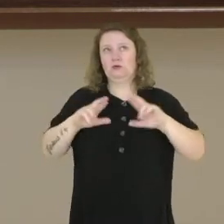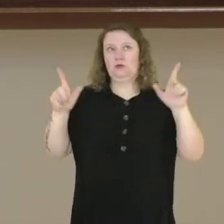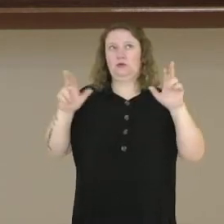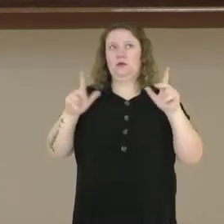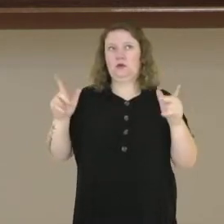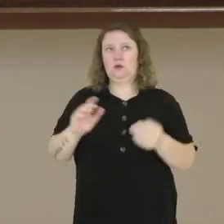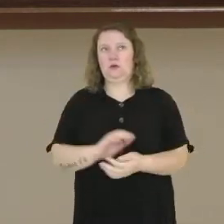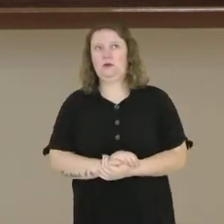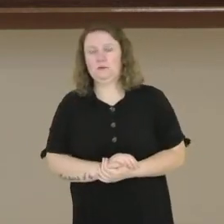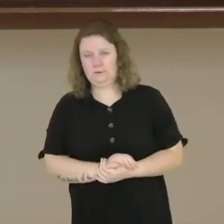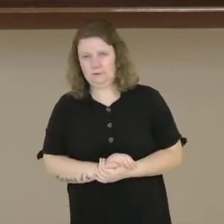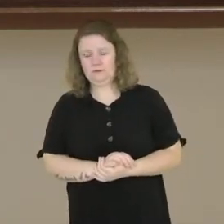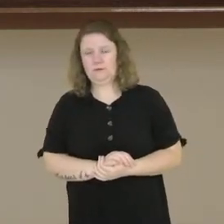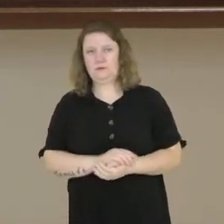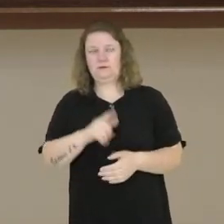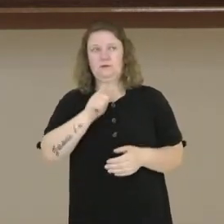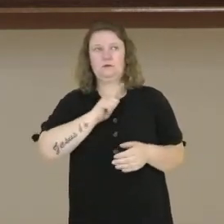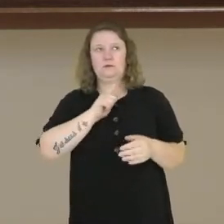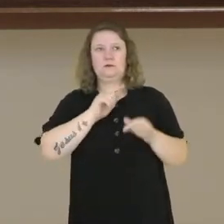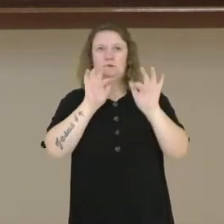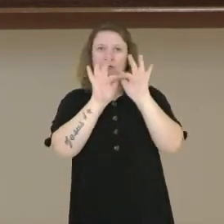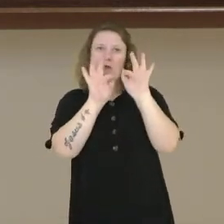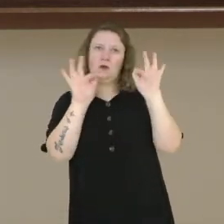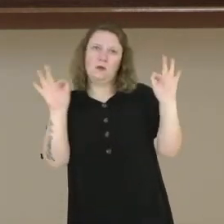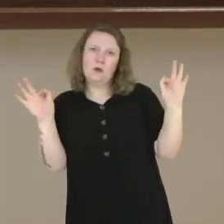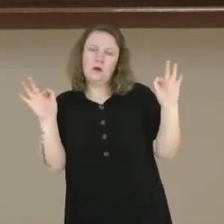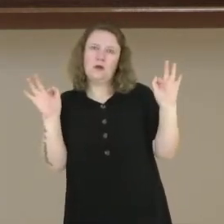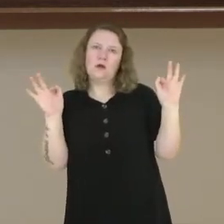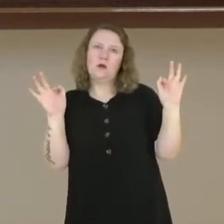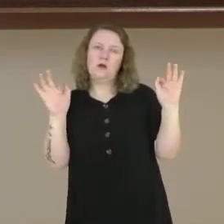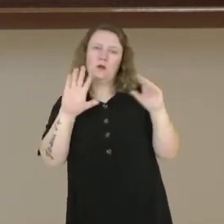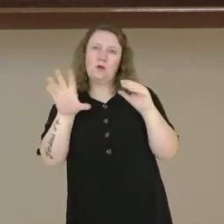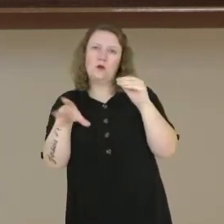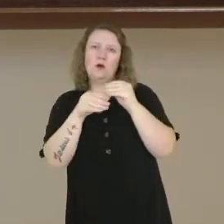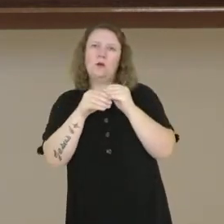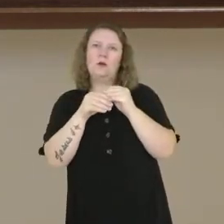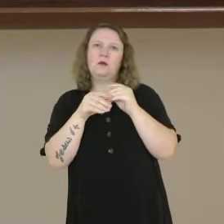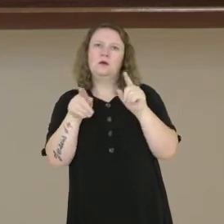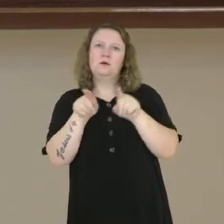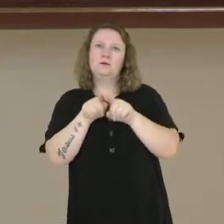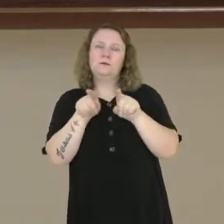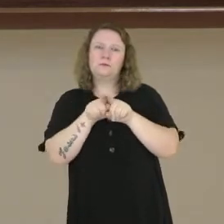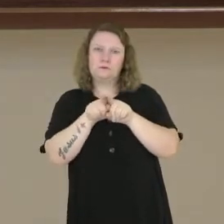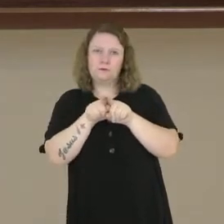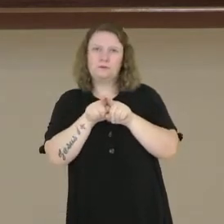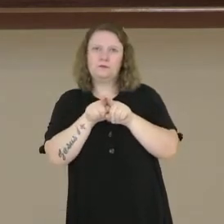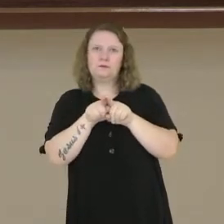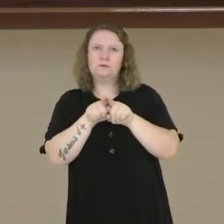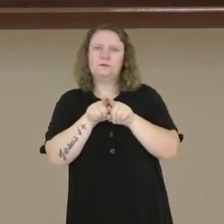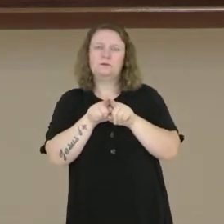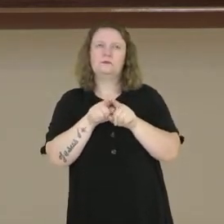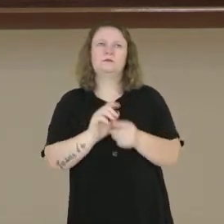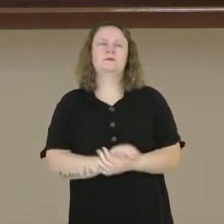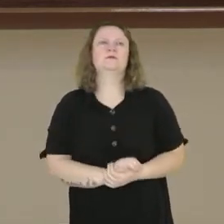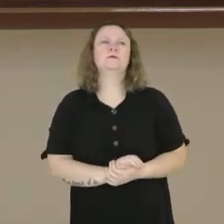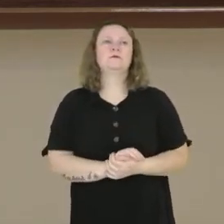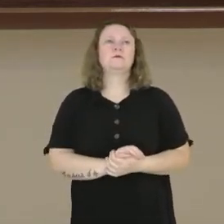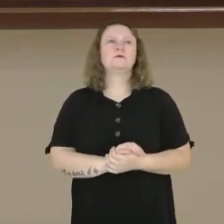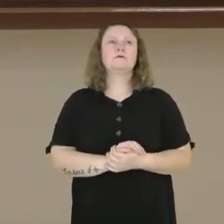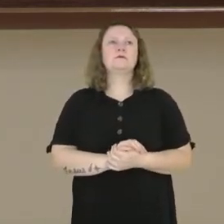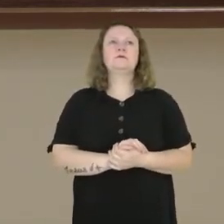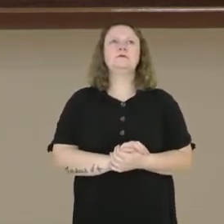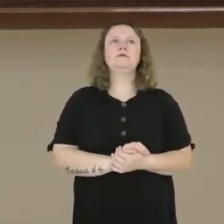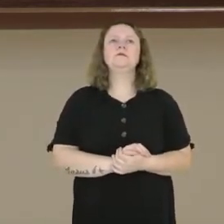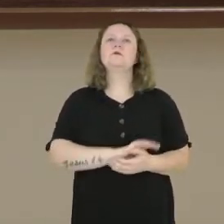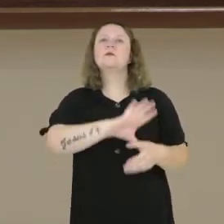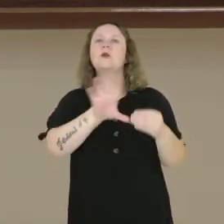vou ter uma oração subordinada substantiva que tem valor de predicativo do sujeito. O